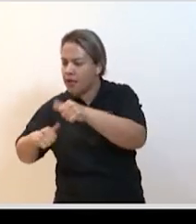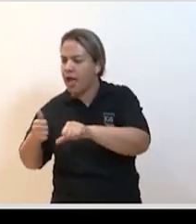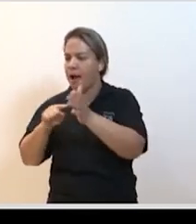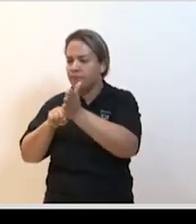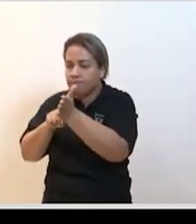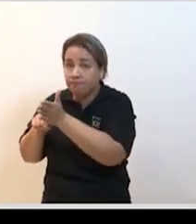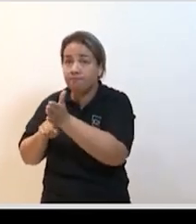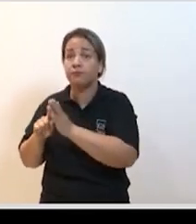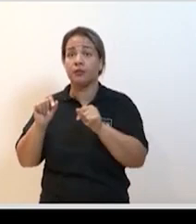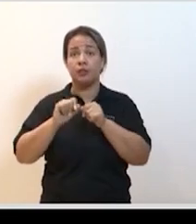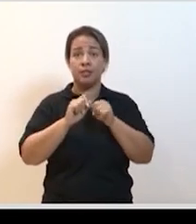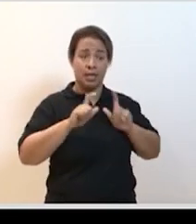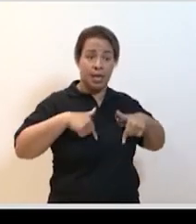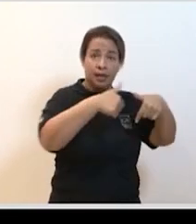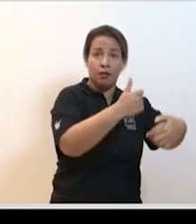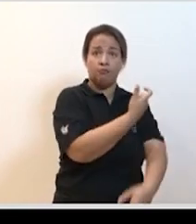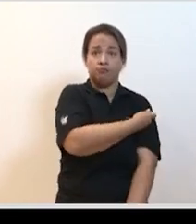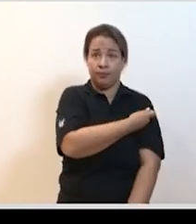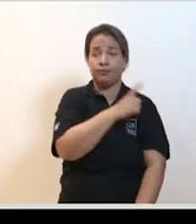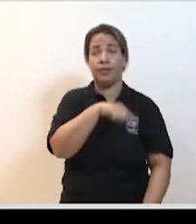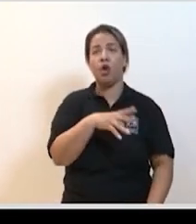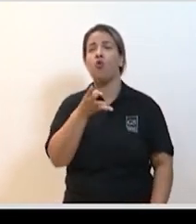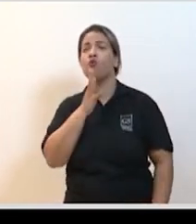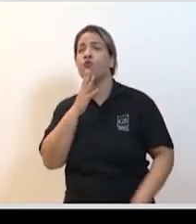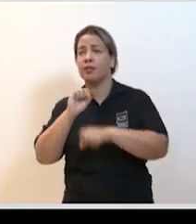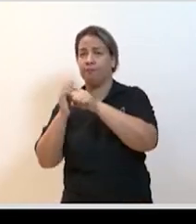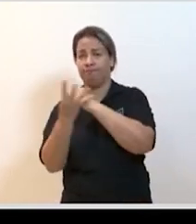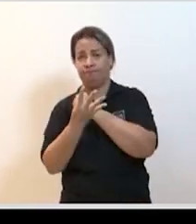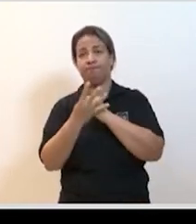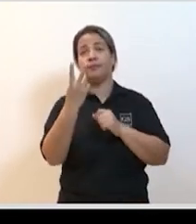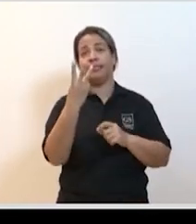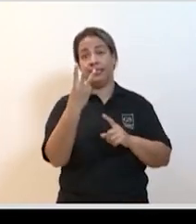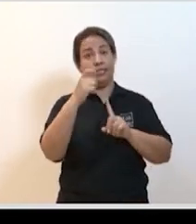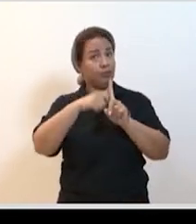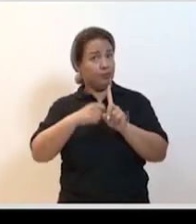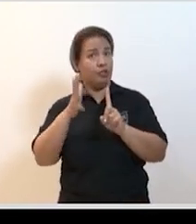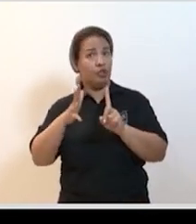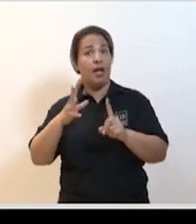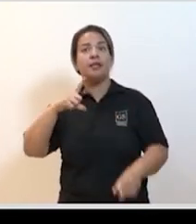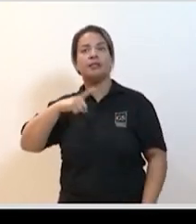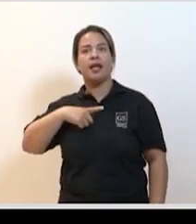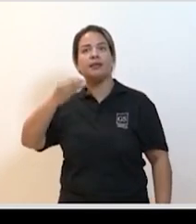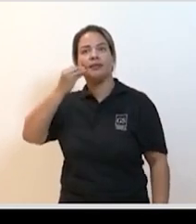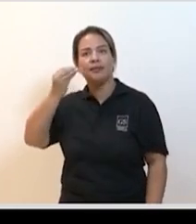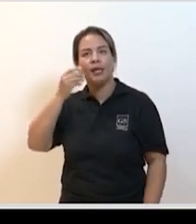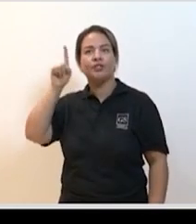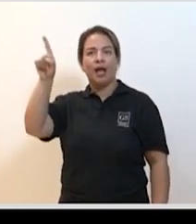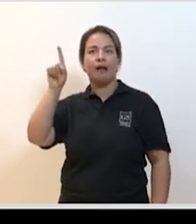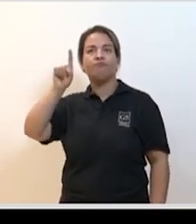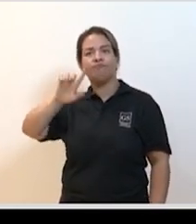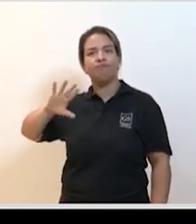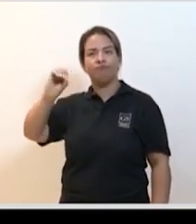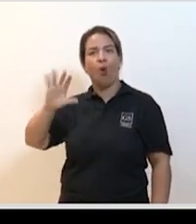vírus há três meses e a gente já tem uma vacina sendo testada em fase 1 na costa oeste dos Estados Unidos é claro que é um produto